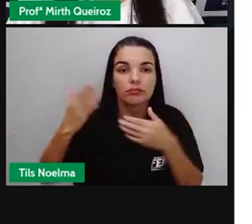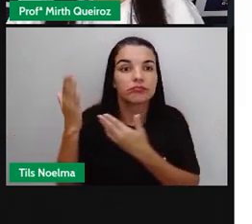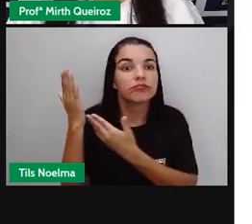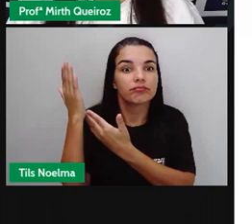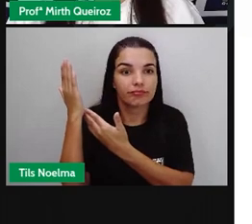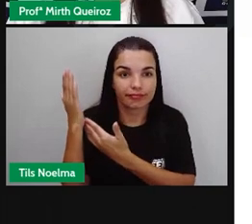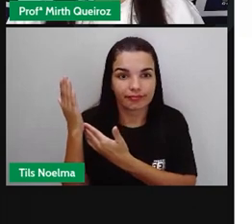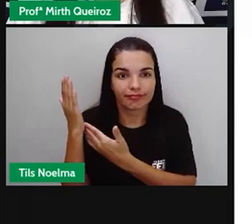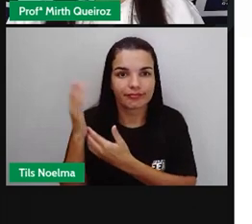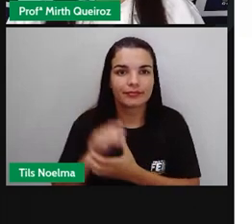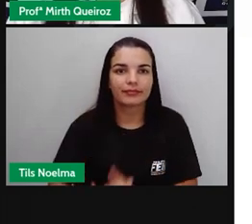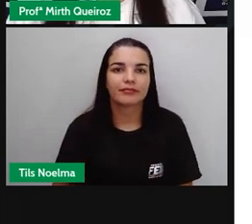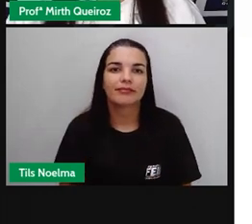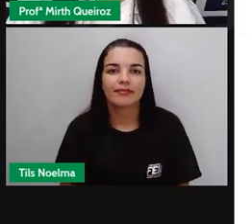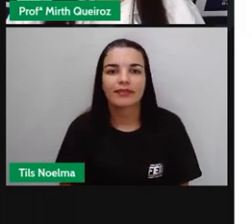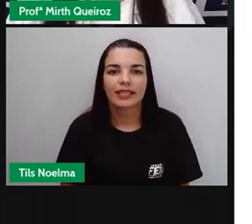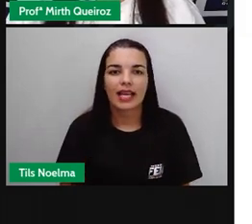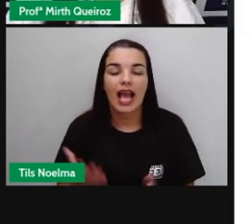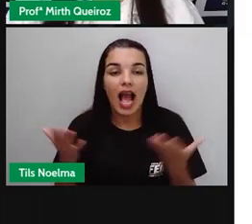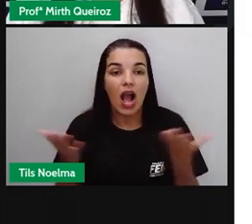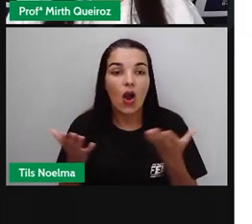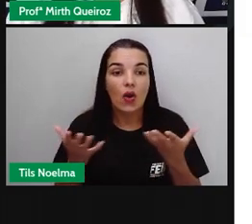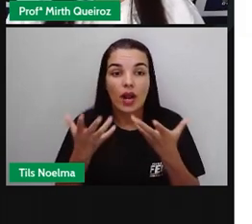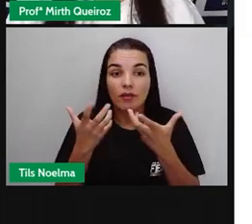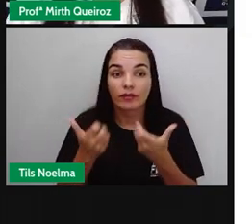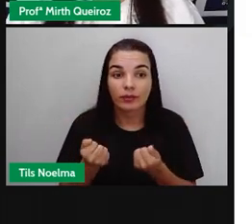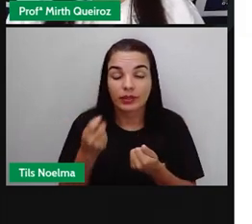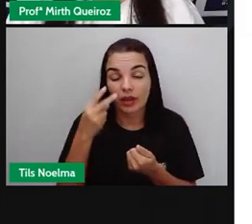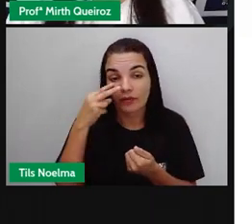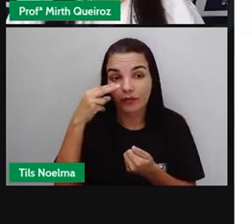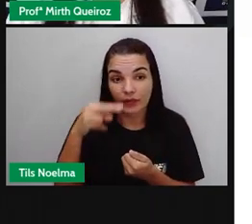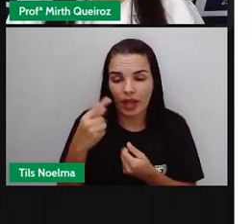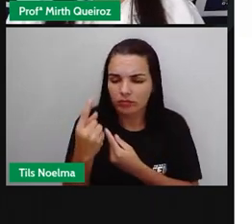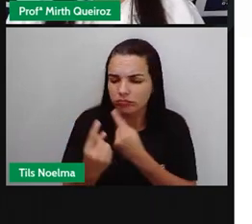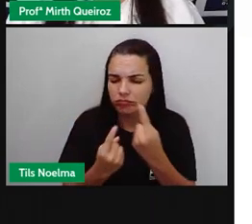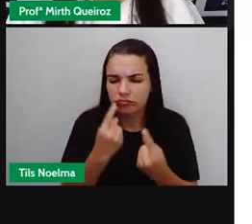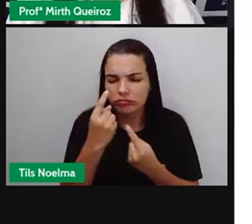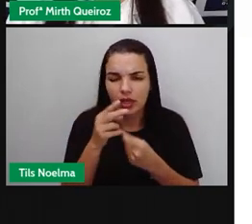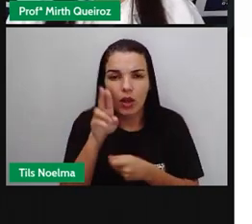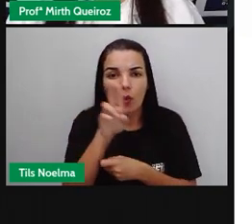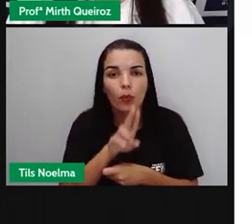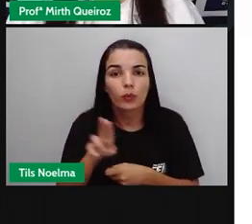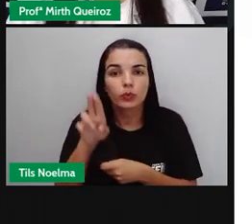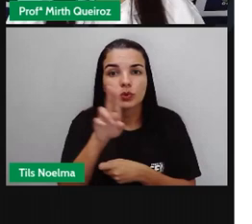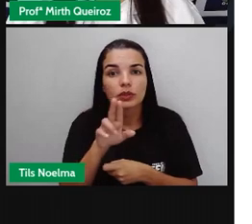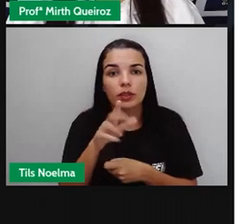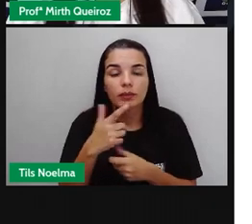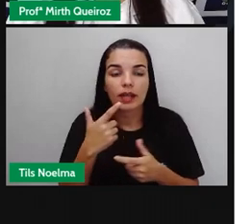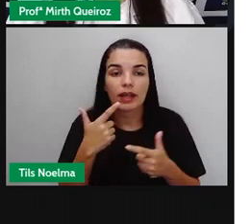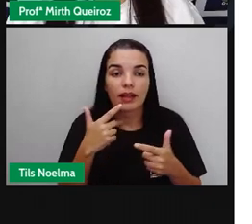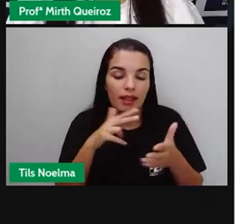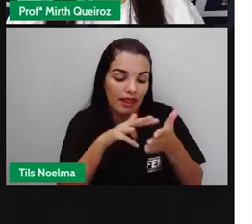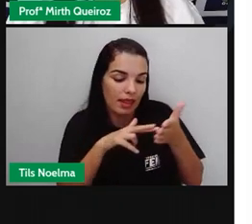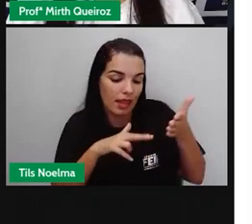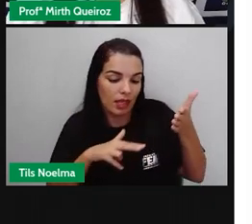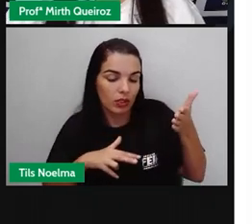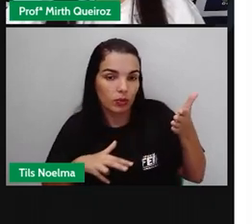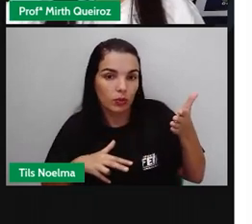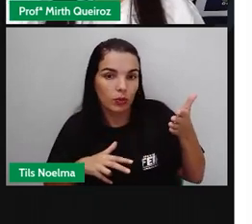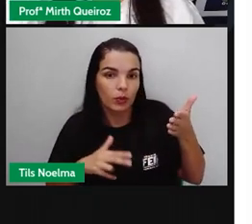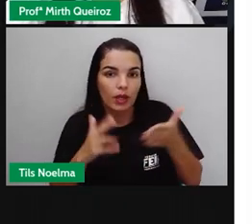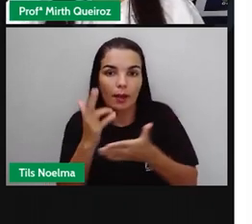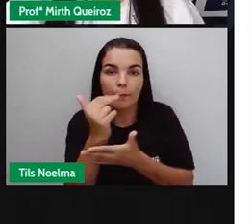físico. Vamos revisar alguns elementos que usamos na leitura de mapas, né?